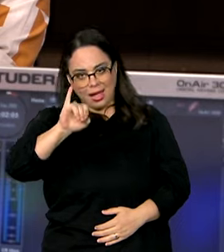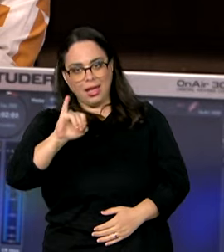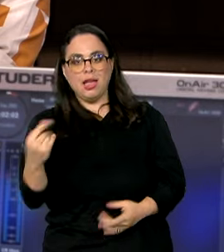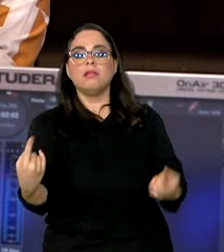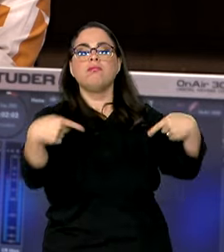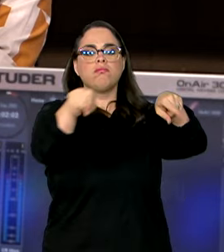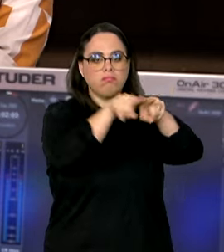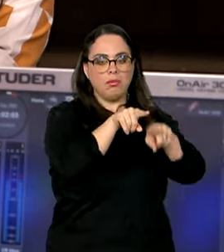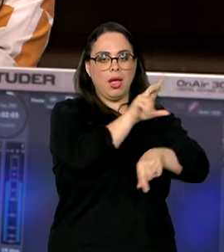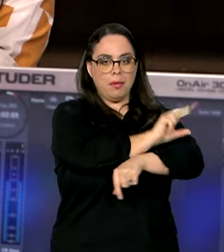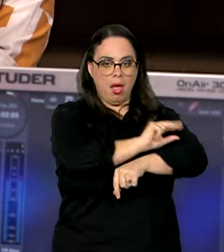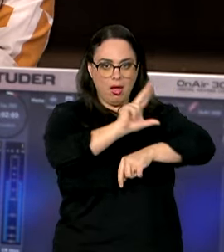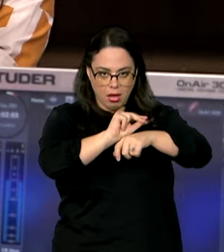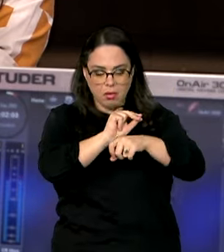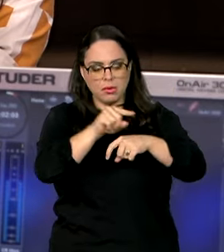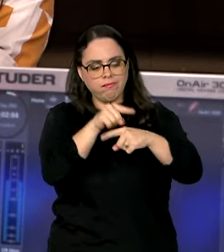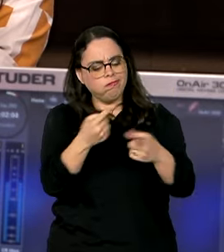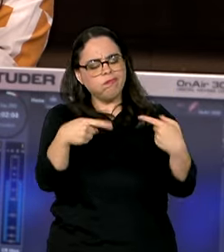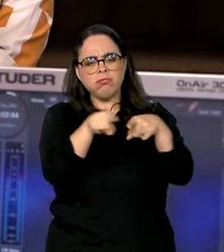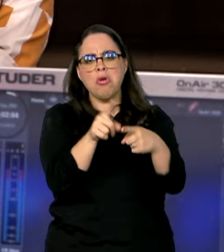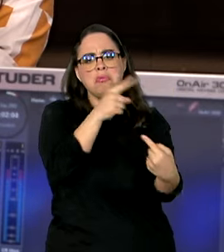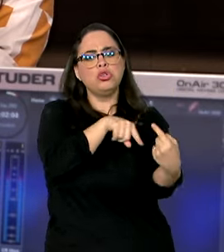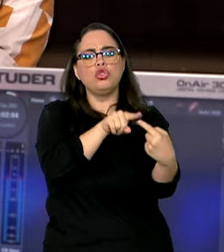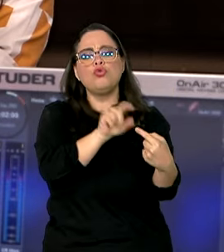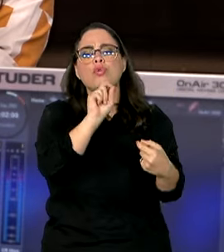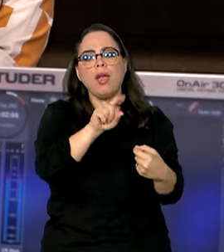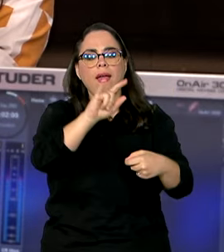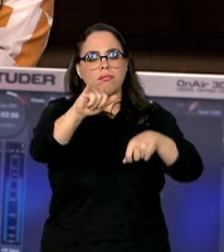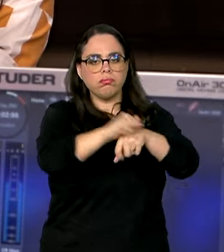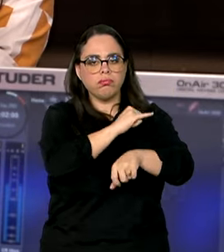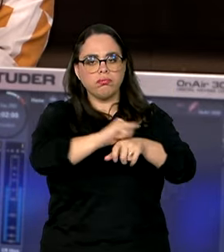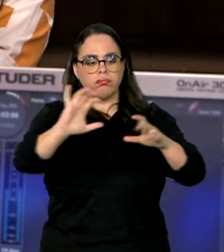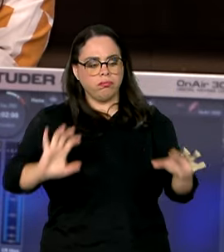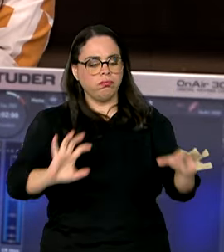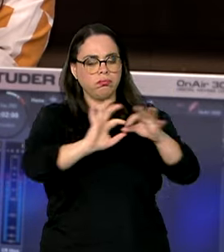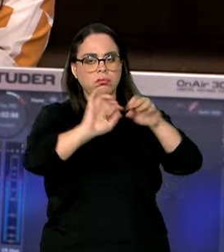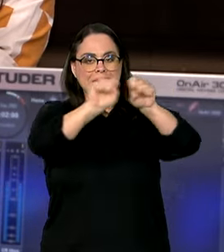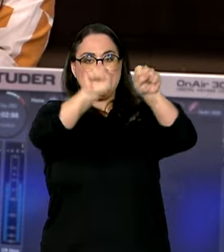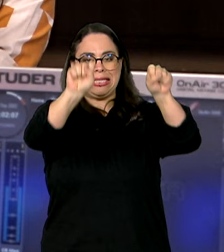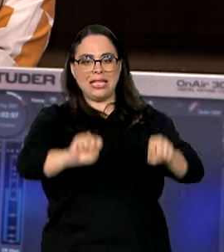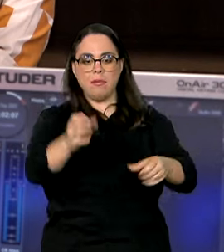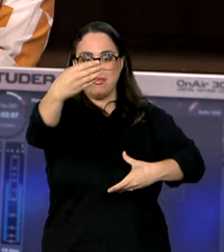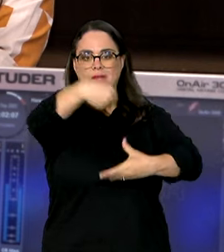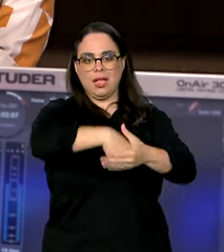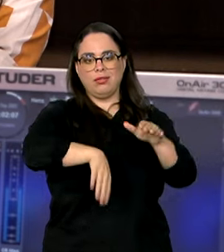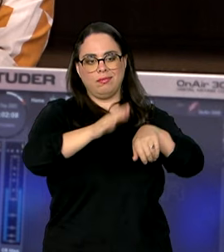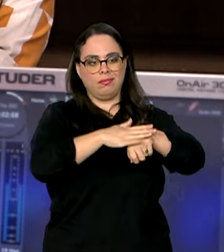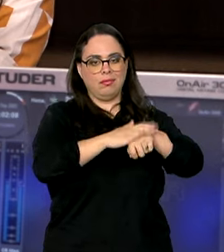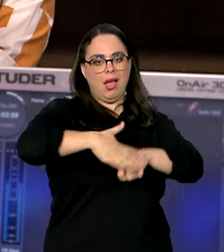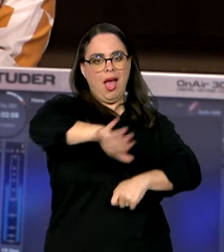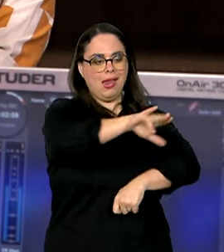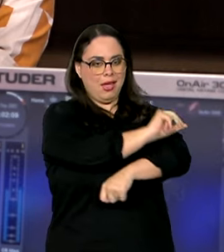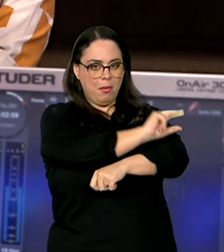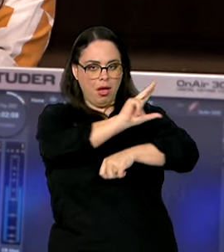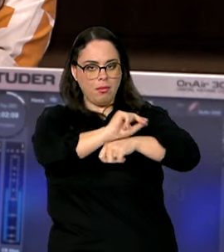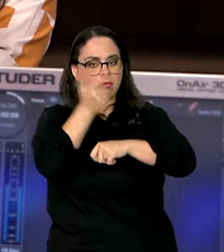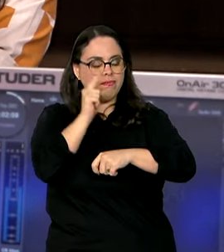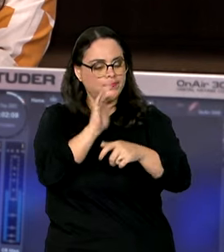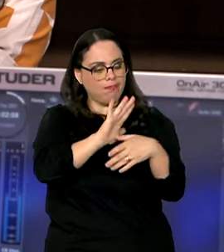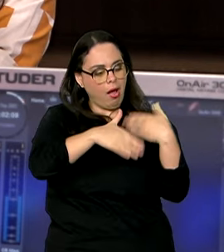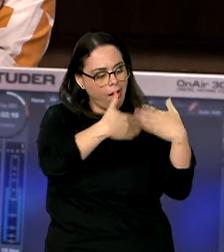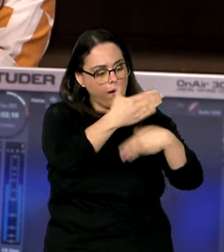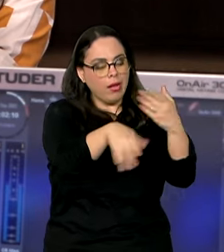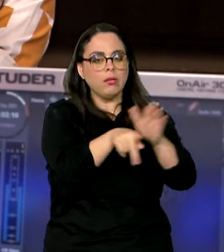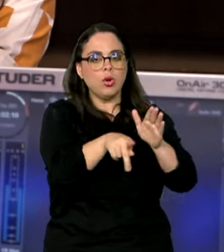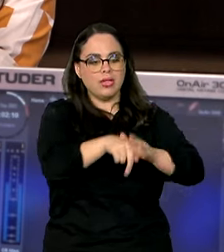Industrial, e o IBAMA. A parceria busca integrar e melhorar os sistemas utilizados atualmente pelo IBAMA para procedimentos como